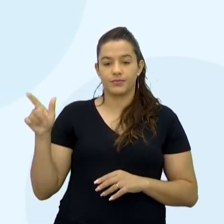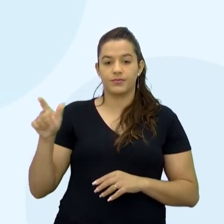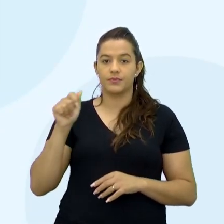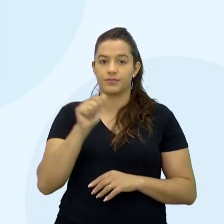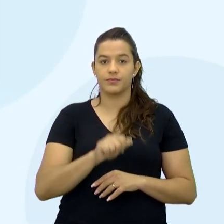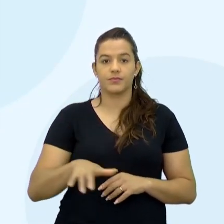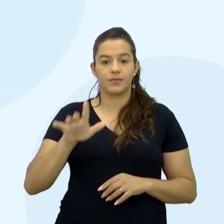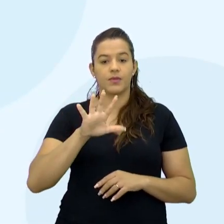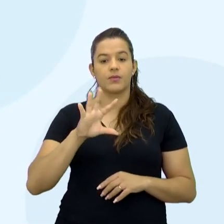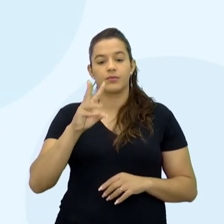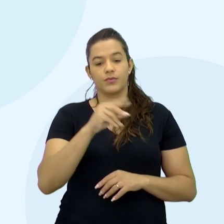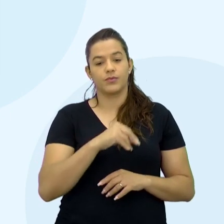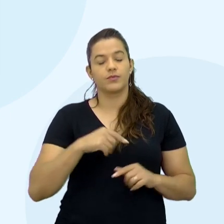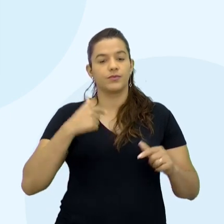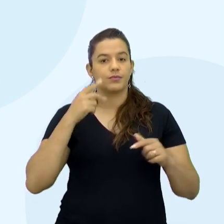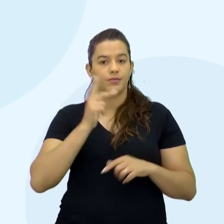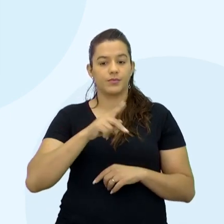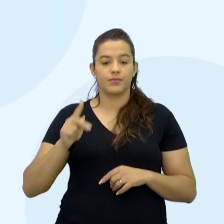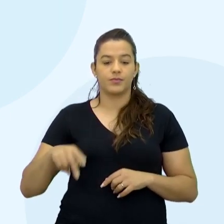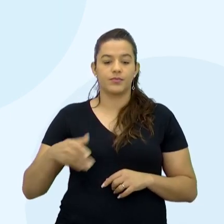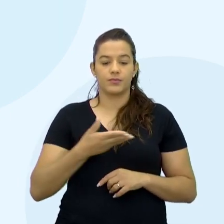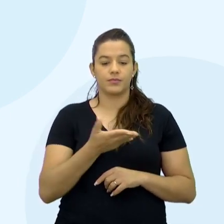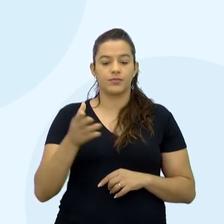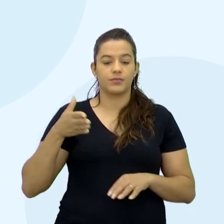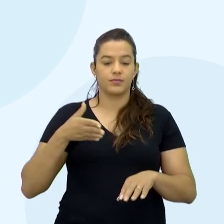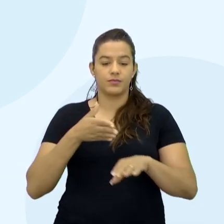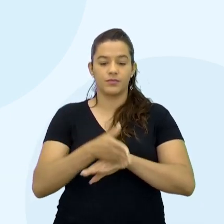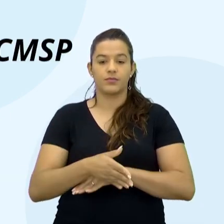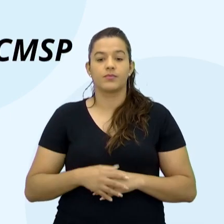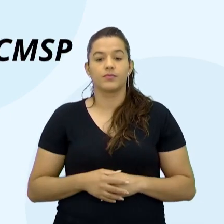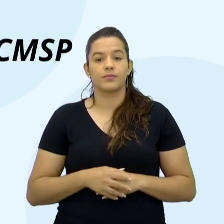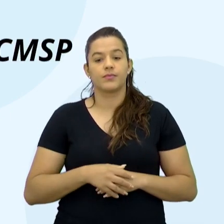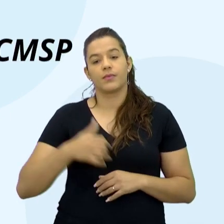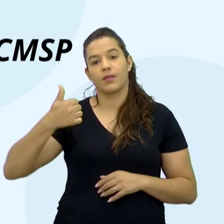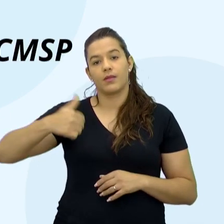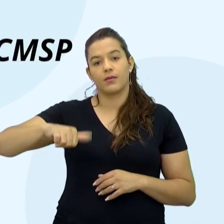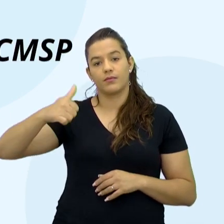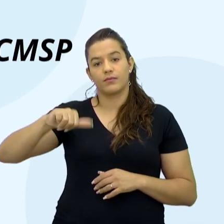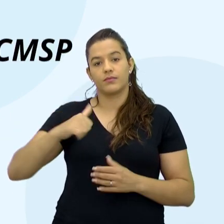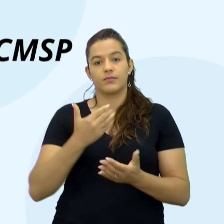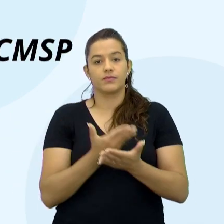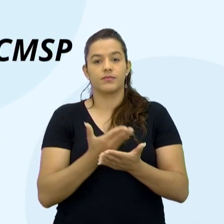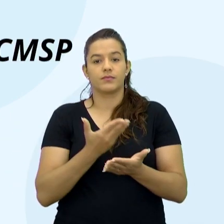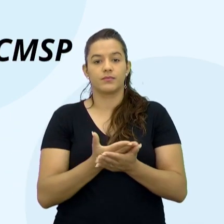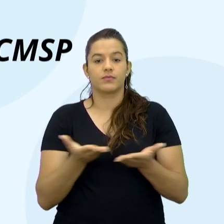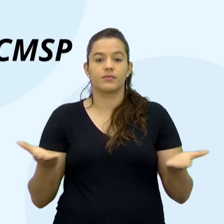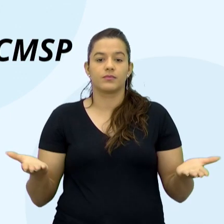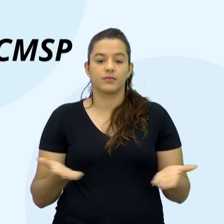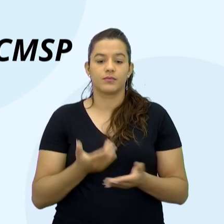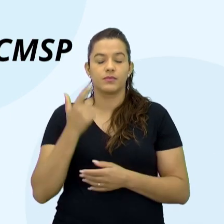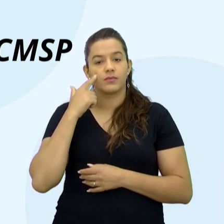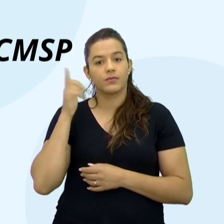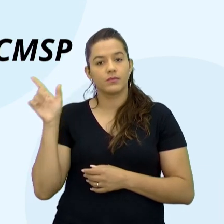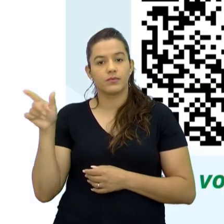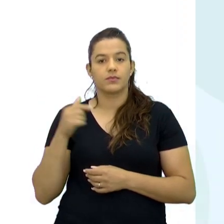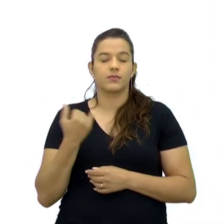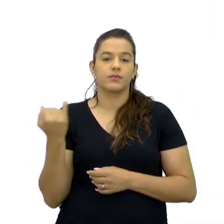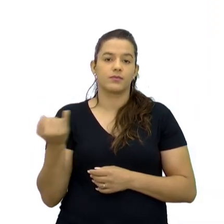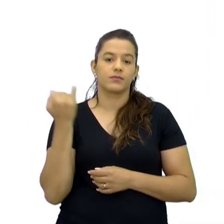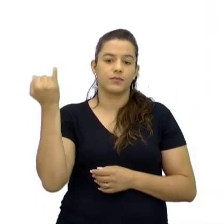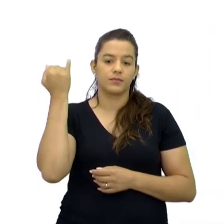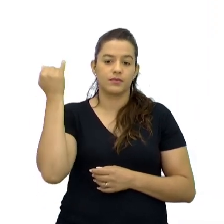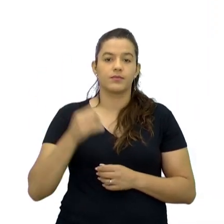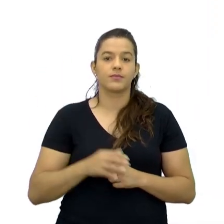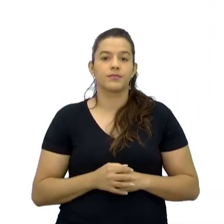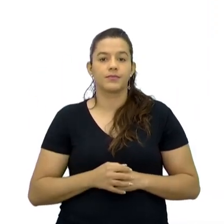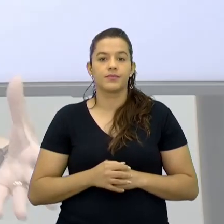Mauro Também para vocês entrarem Em contato com ele Avaliem a nossa aula É super importante O